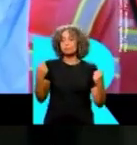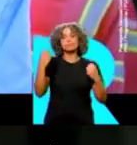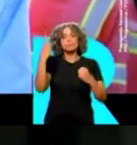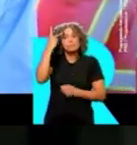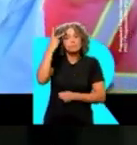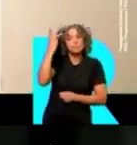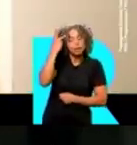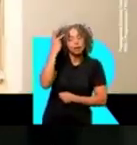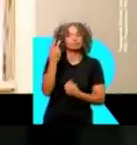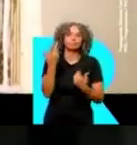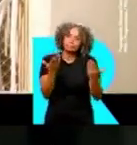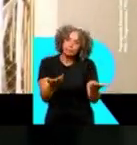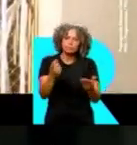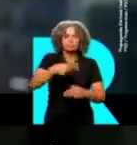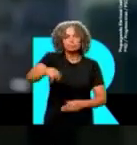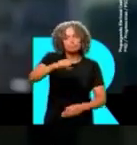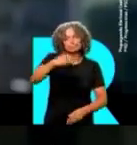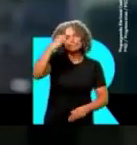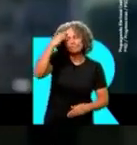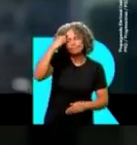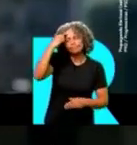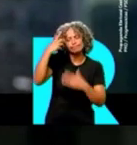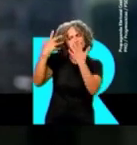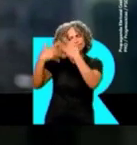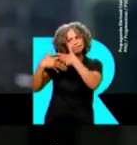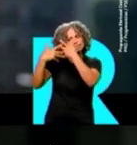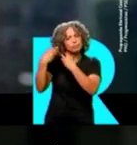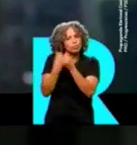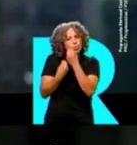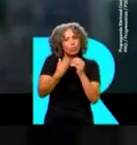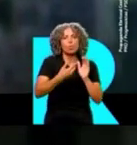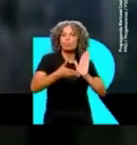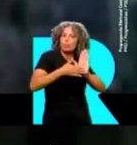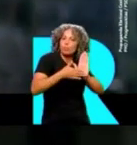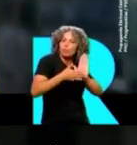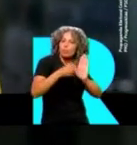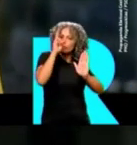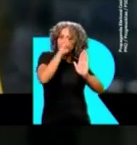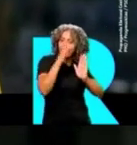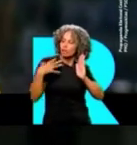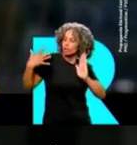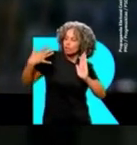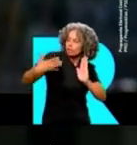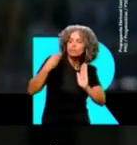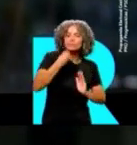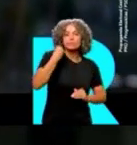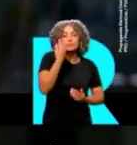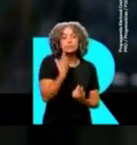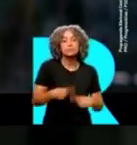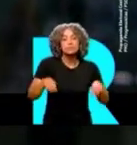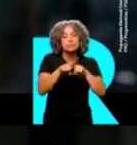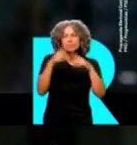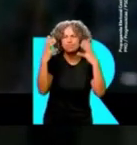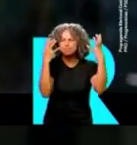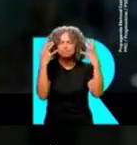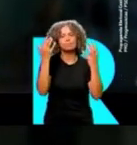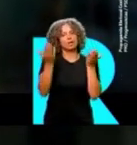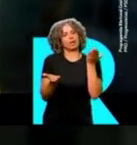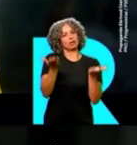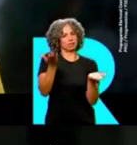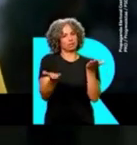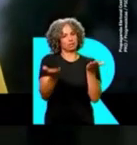cidade que você chama de lar. Então, pense muito bem sobre as propostas, histórico de vida, experiência e